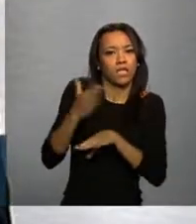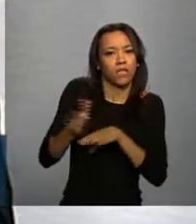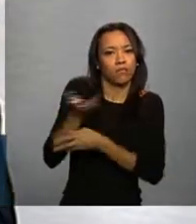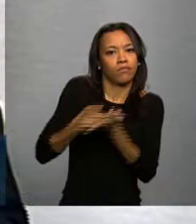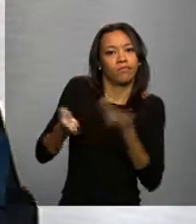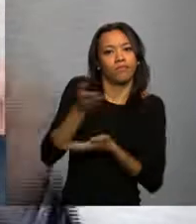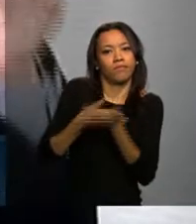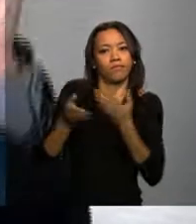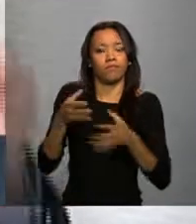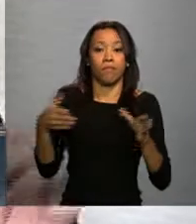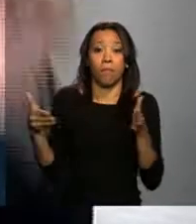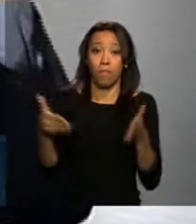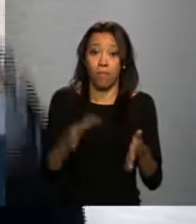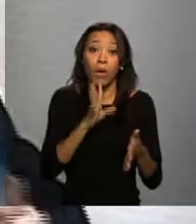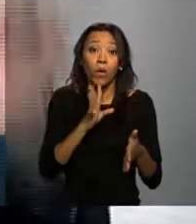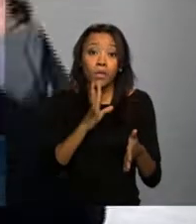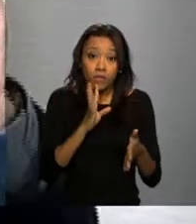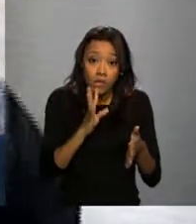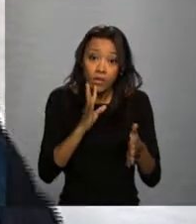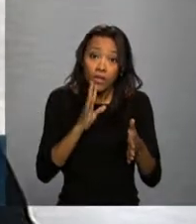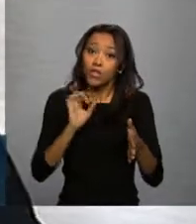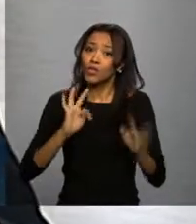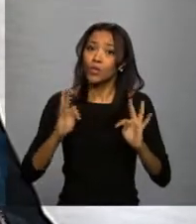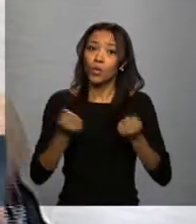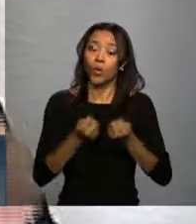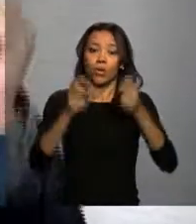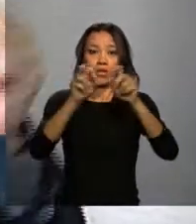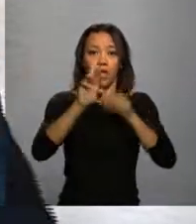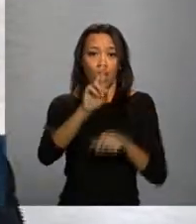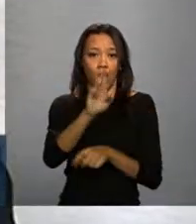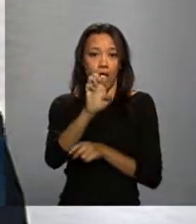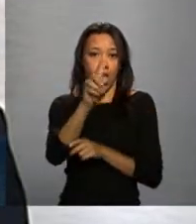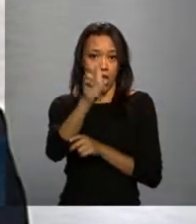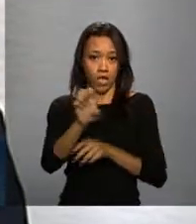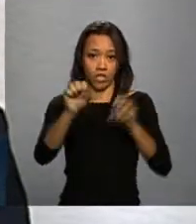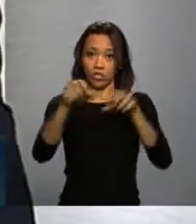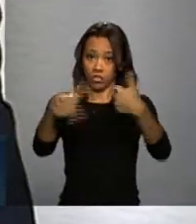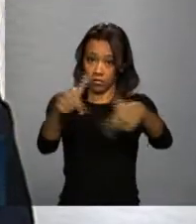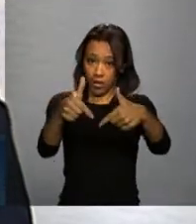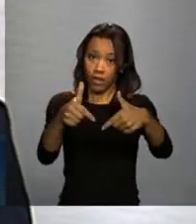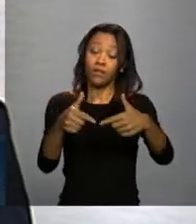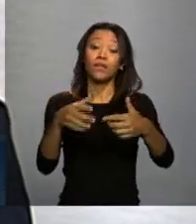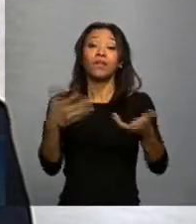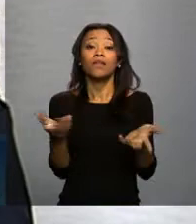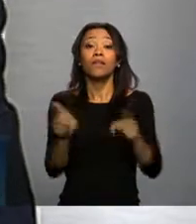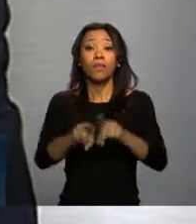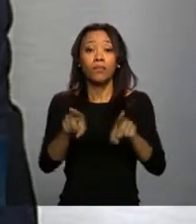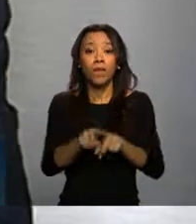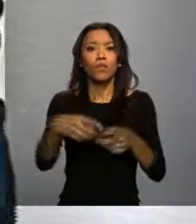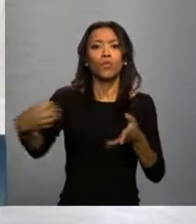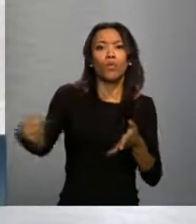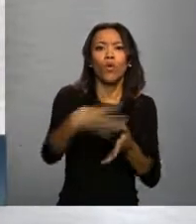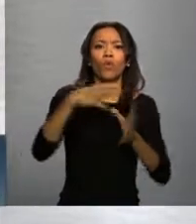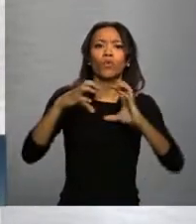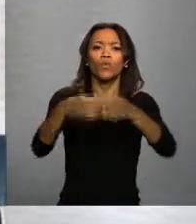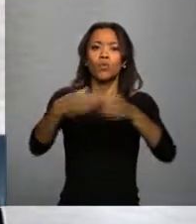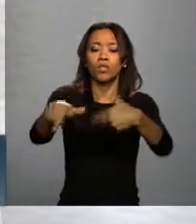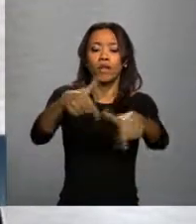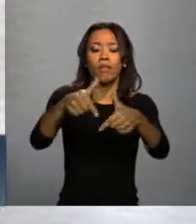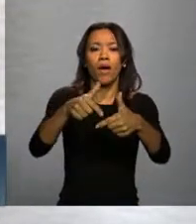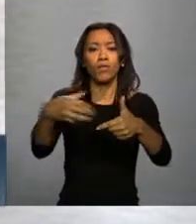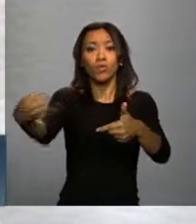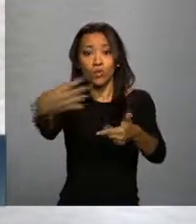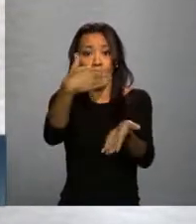e ao mesmo tempo precisam fazer todo um trabalho junto aos novos secretários estaduais, para que eles compreendam